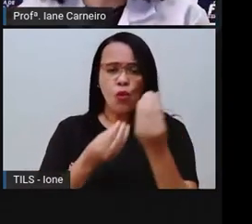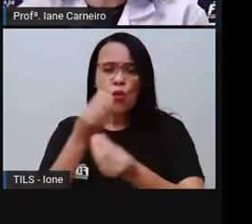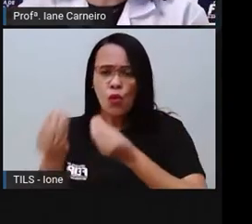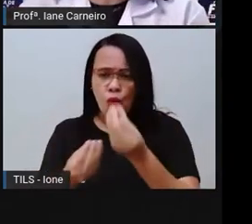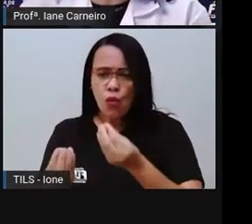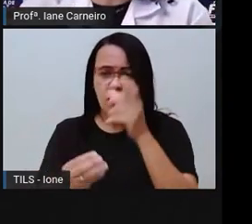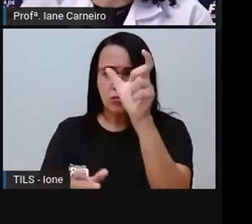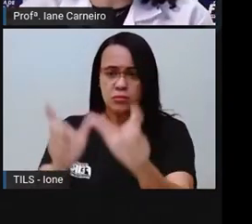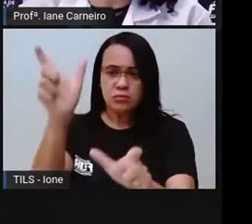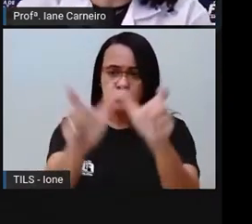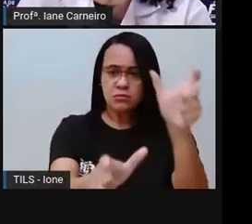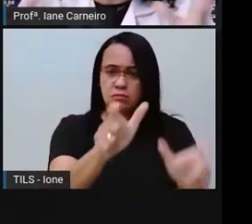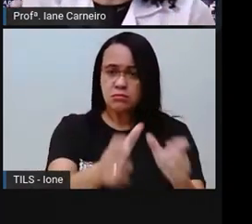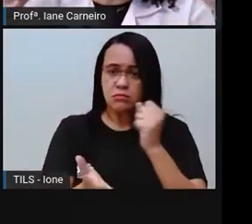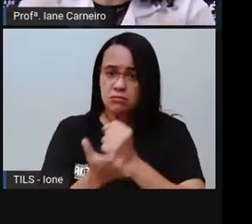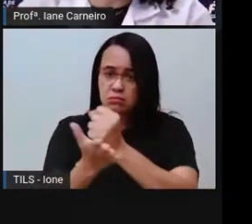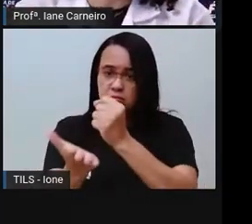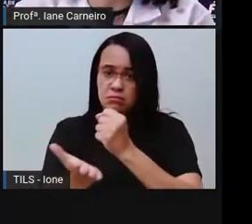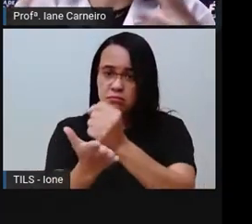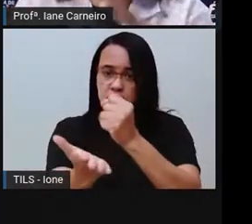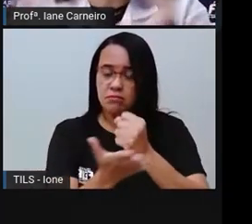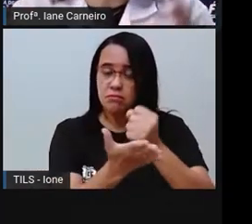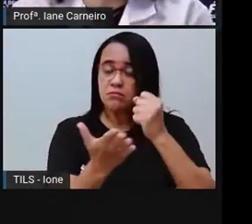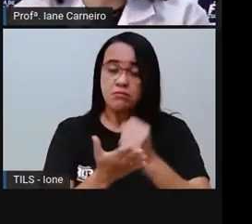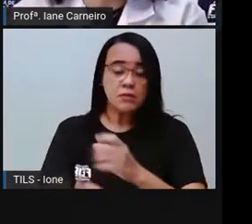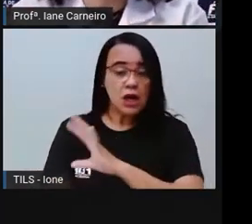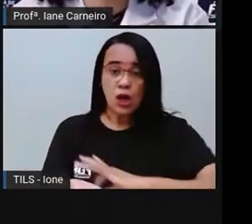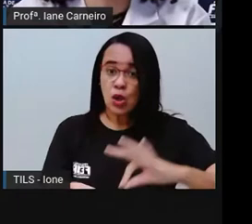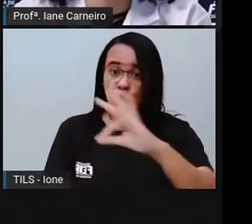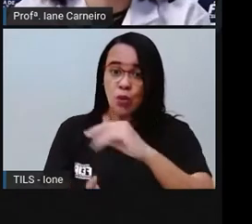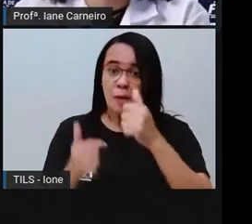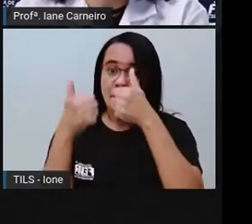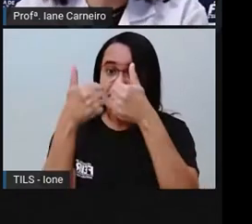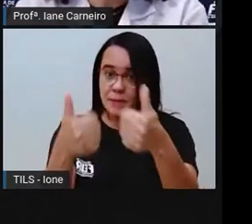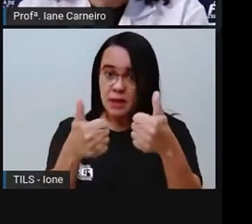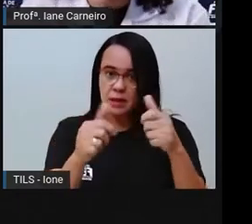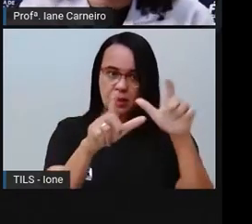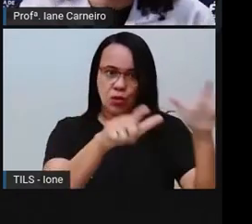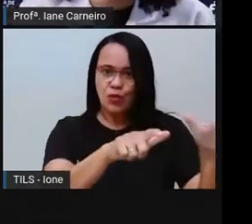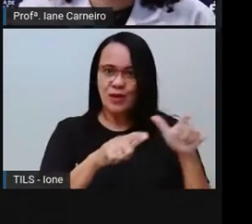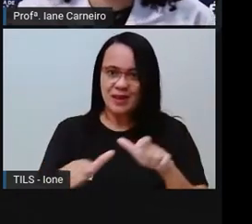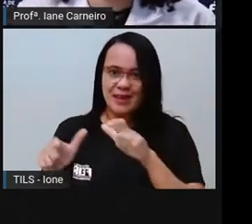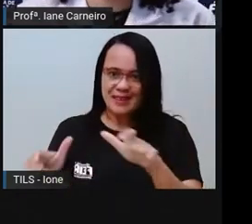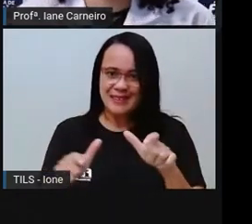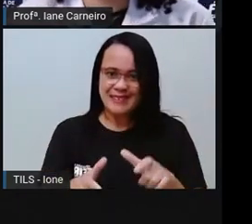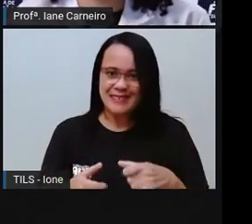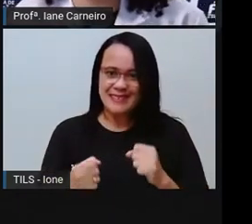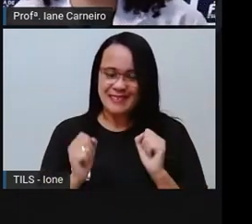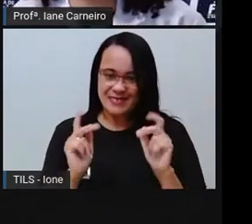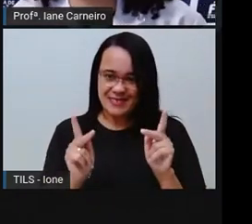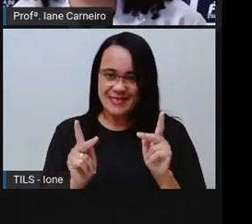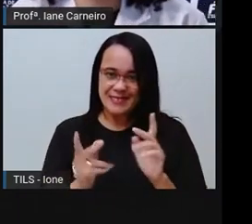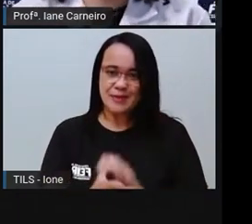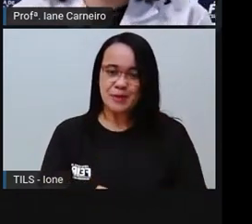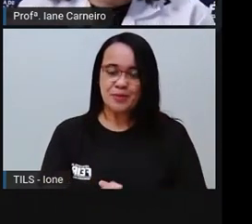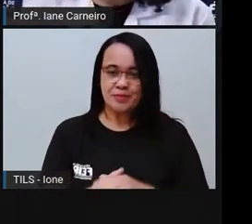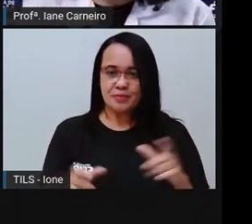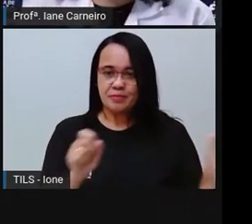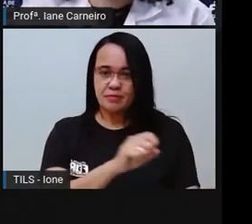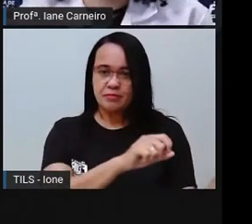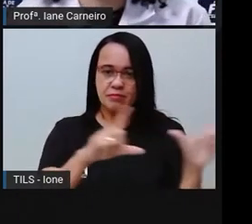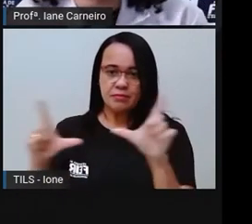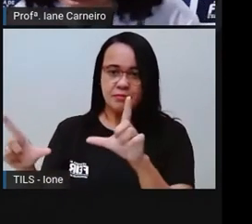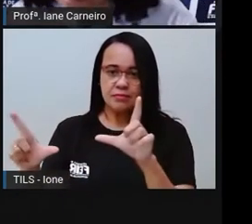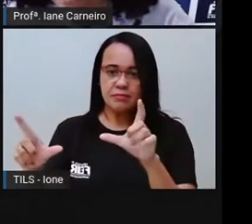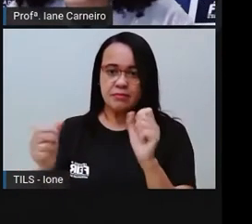contribuir de uma forma para que tudo ocorra bem em determinado ambiente, tá joia? Então deixa a Pro passar aqui o slide